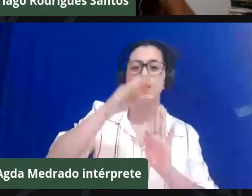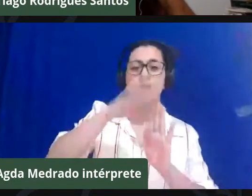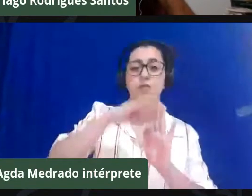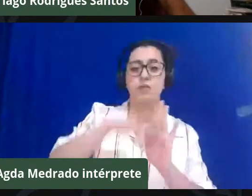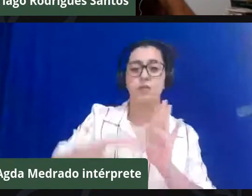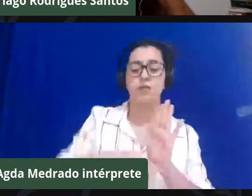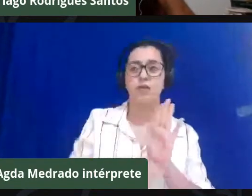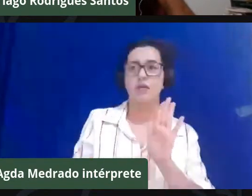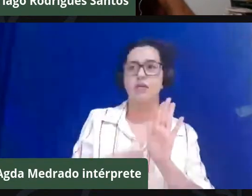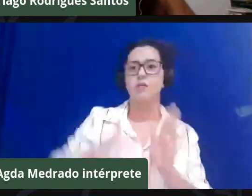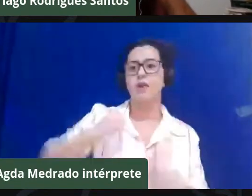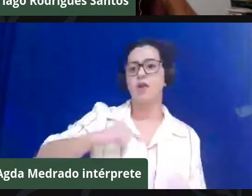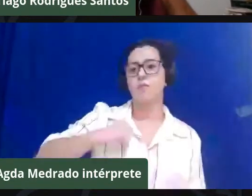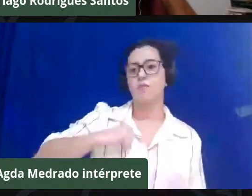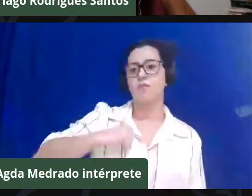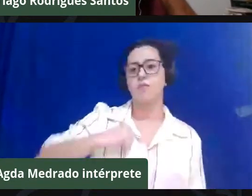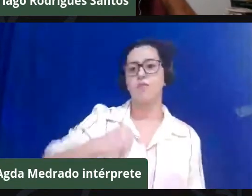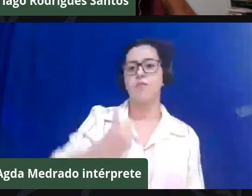Bolsa Família,